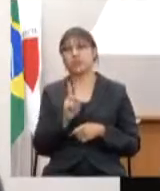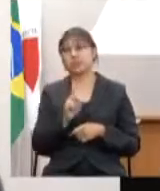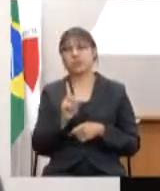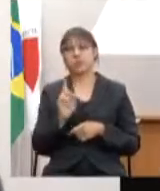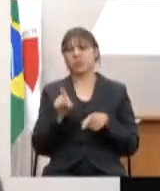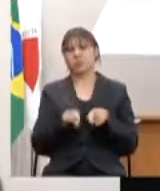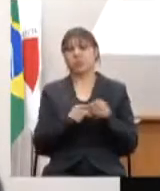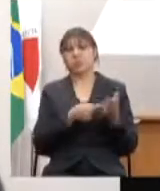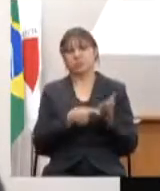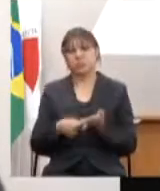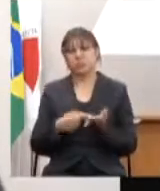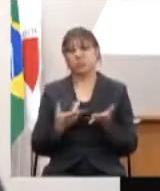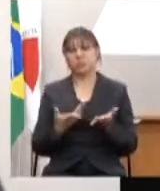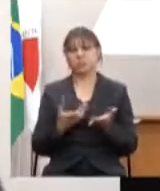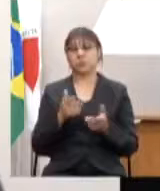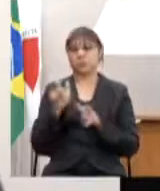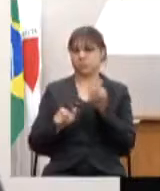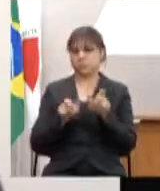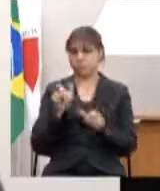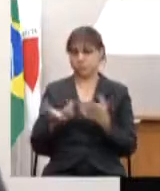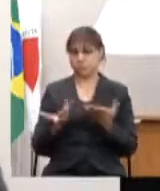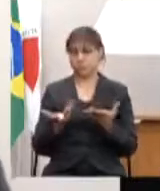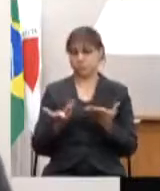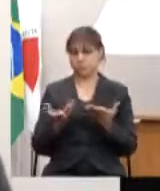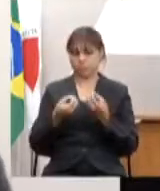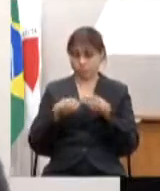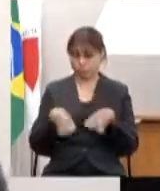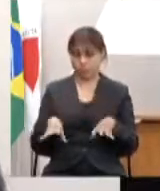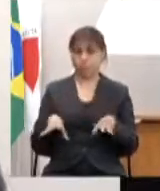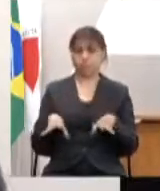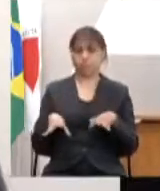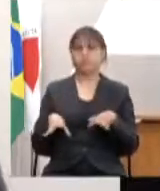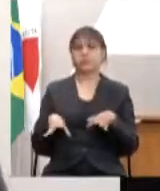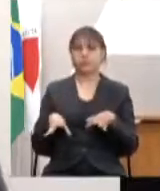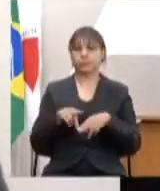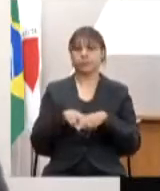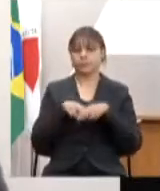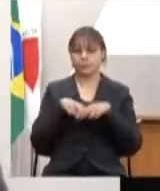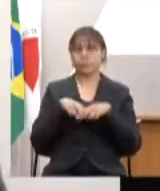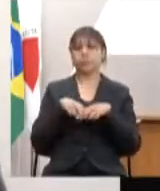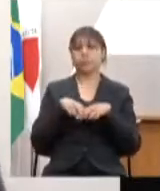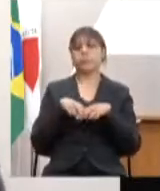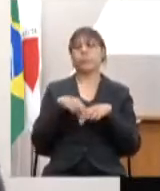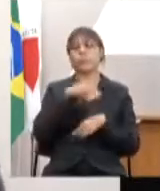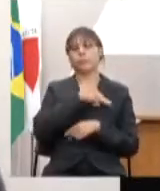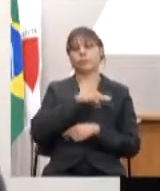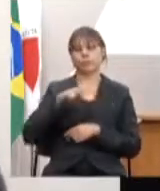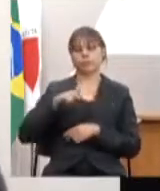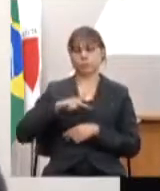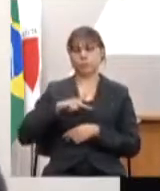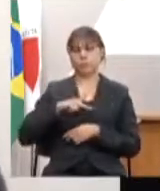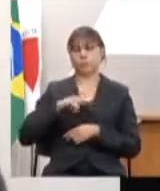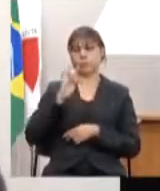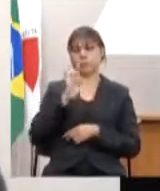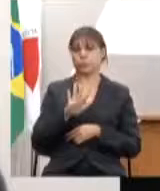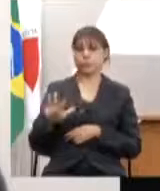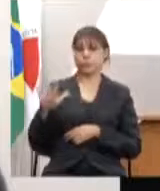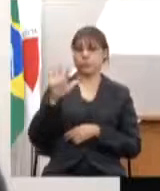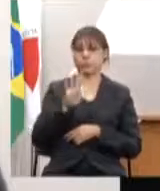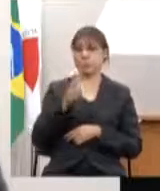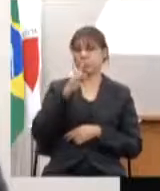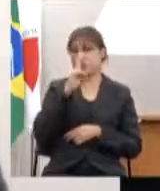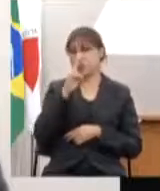convidados os atingidos então houve até uma negativa do ministério público federal me